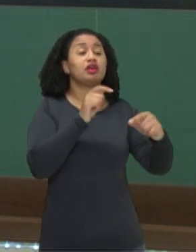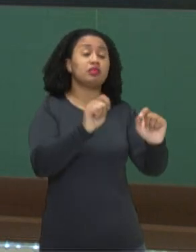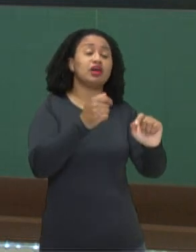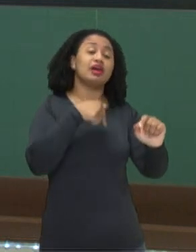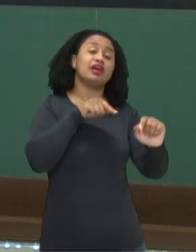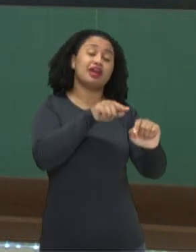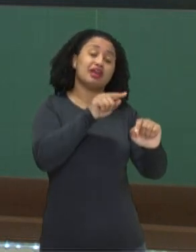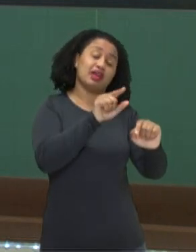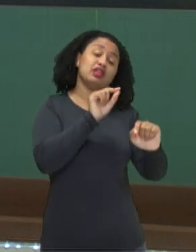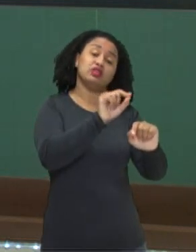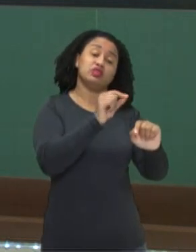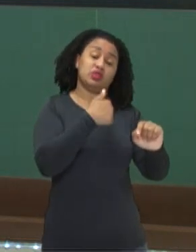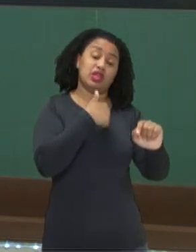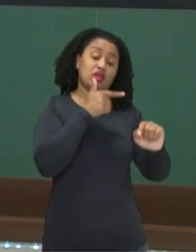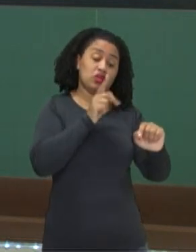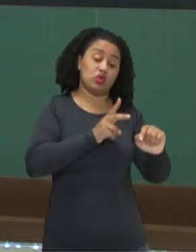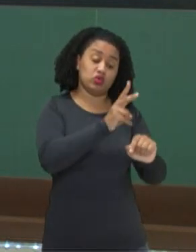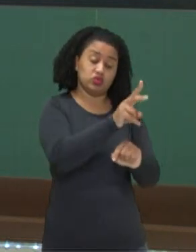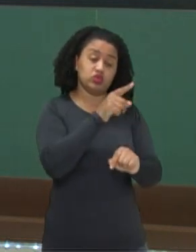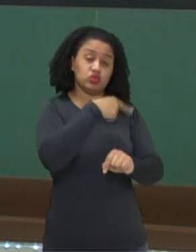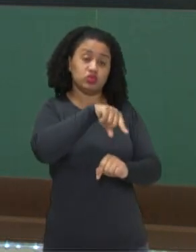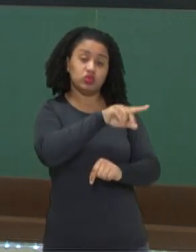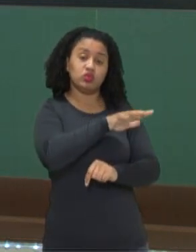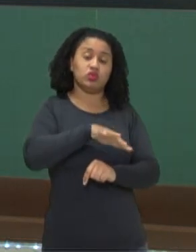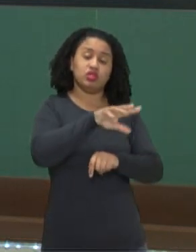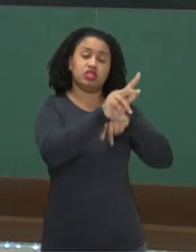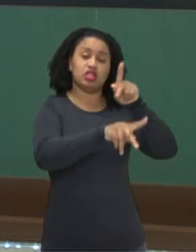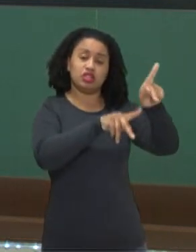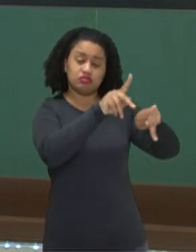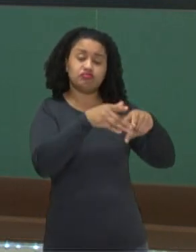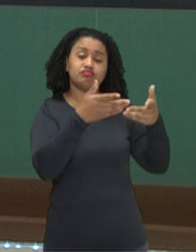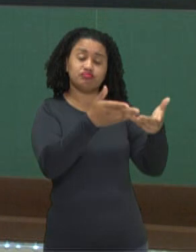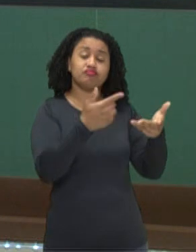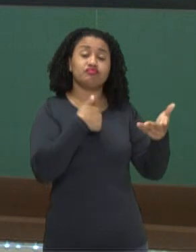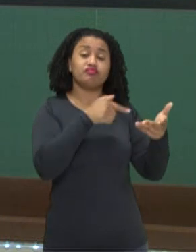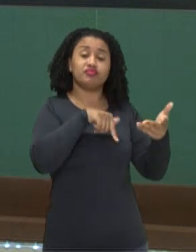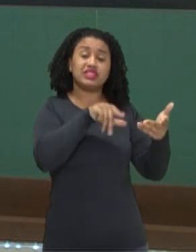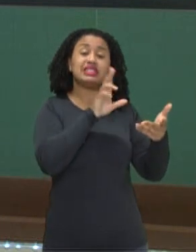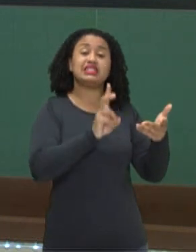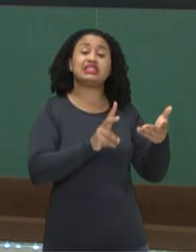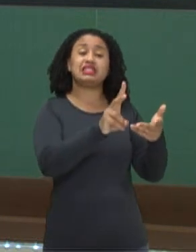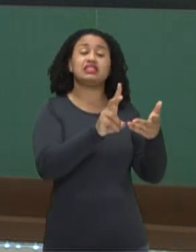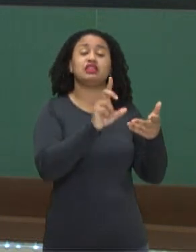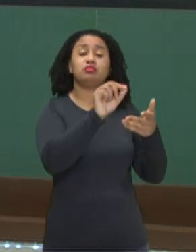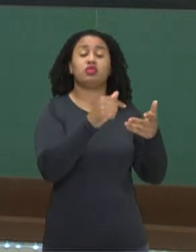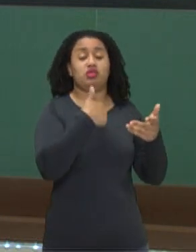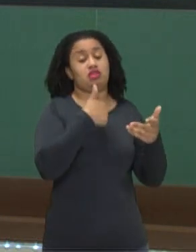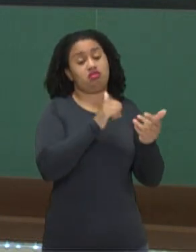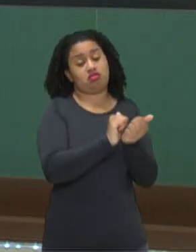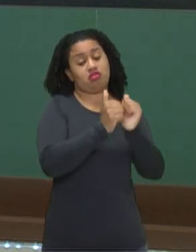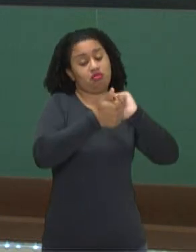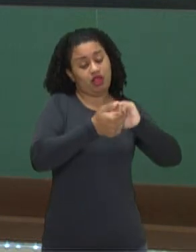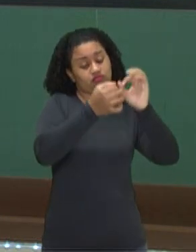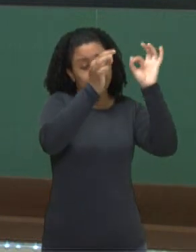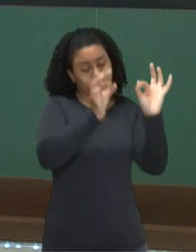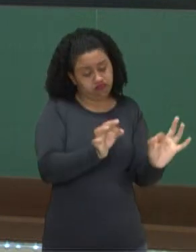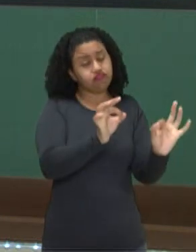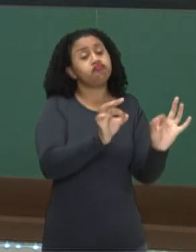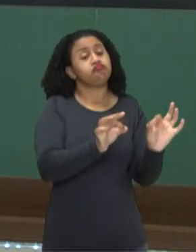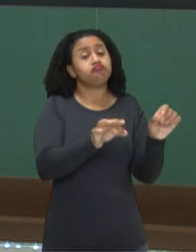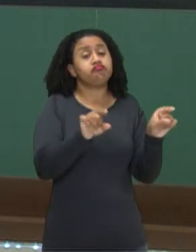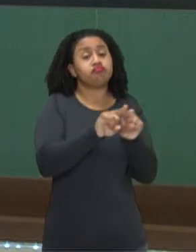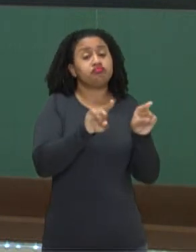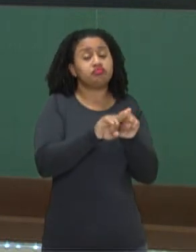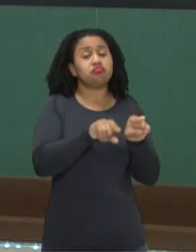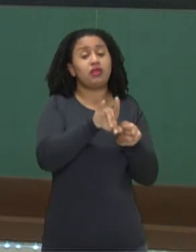que aqueles seres vivos que vão permanecendo na população estejam sempre mais adaptados e